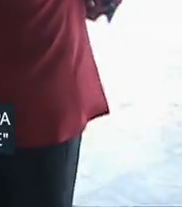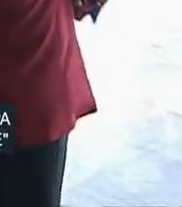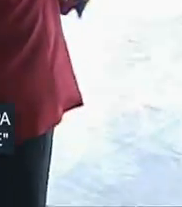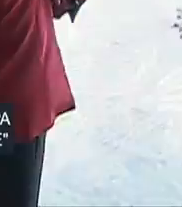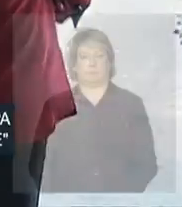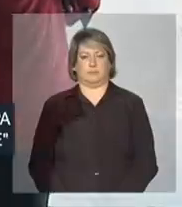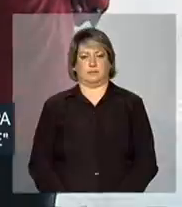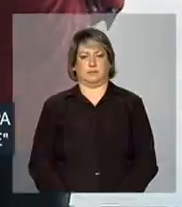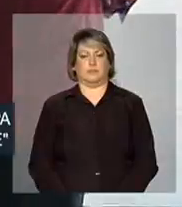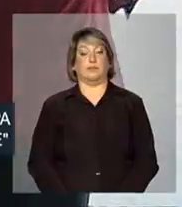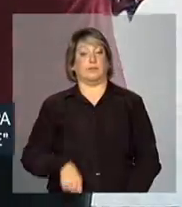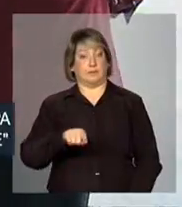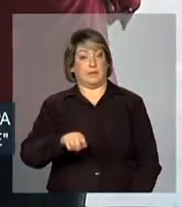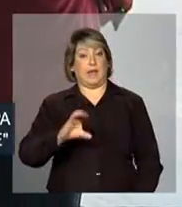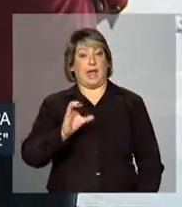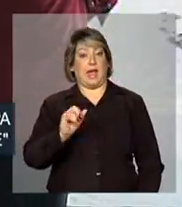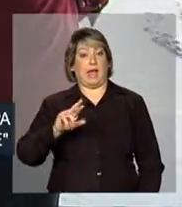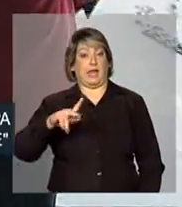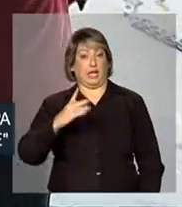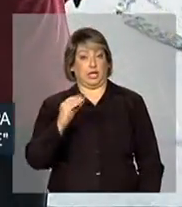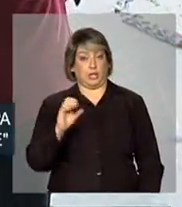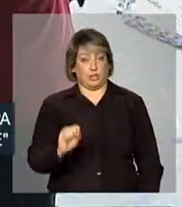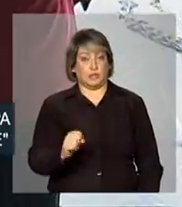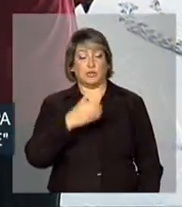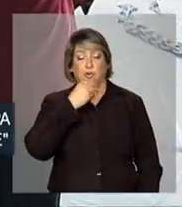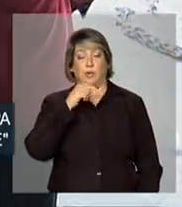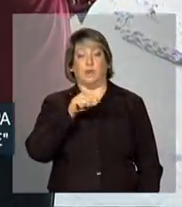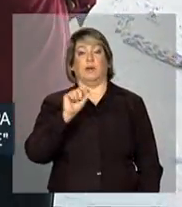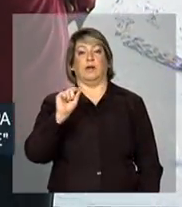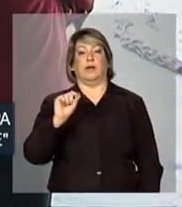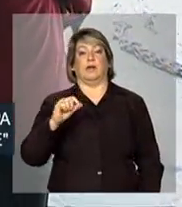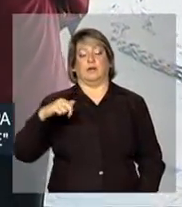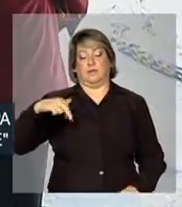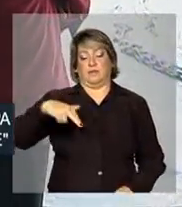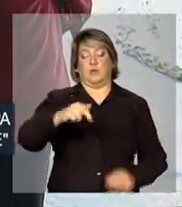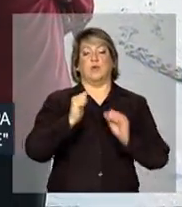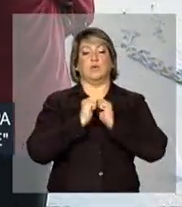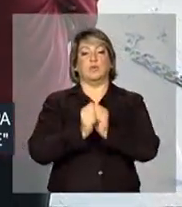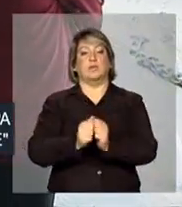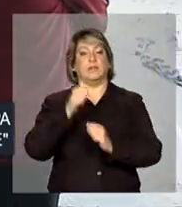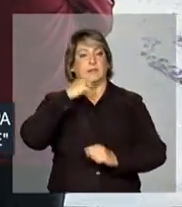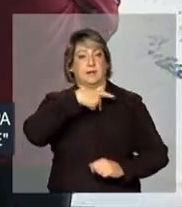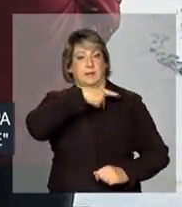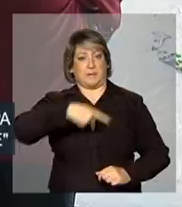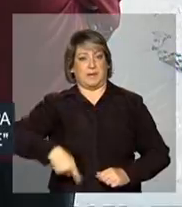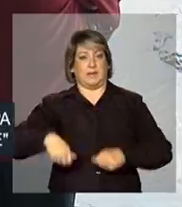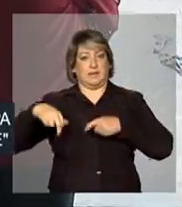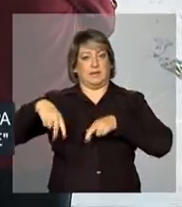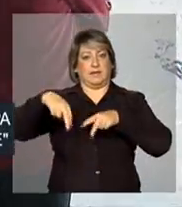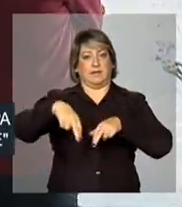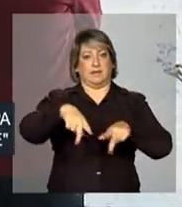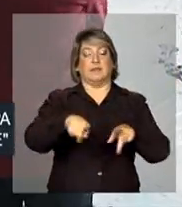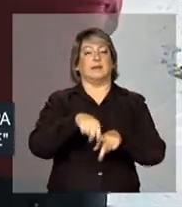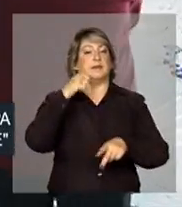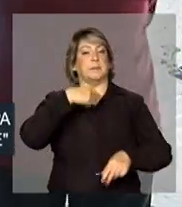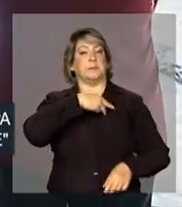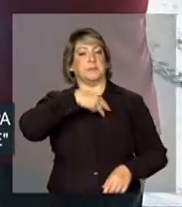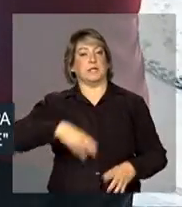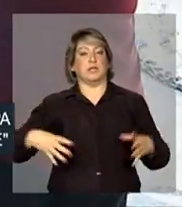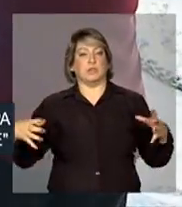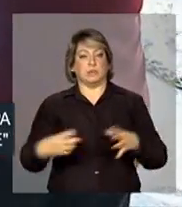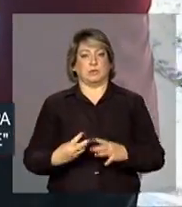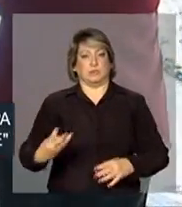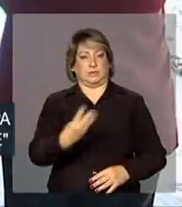O músico Carlinhos Brau percorre a exposição com a presidenta Dilma Rousseff e com a ministra da Cultura,